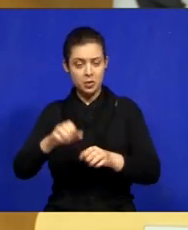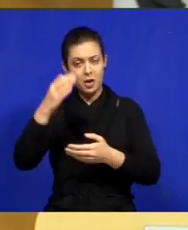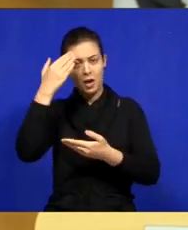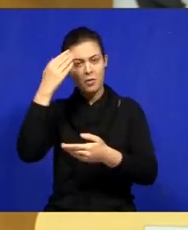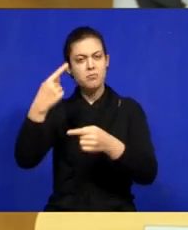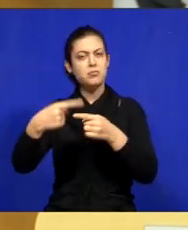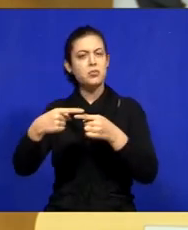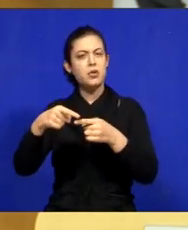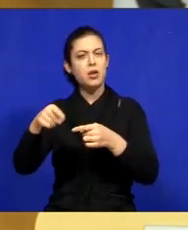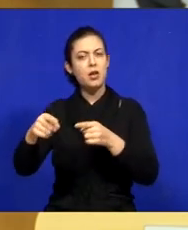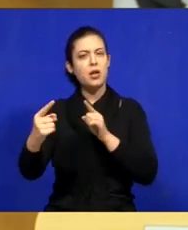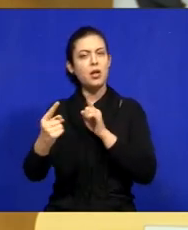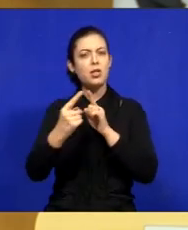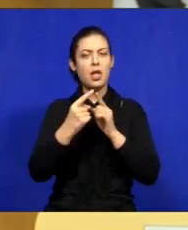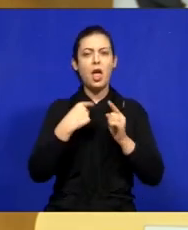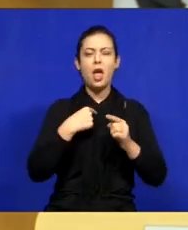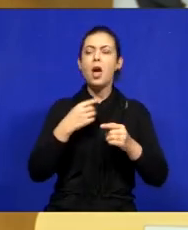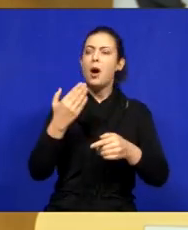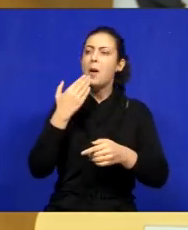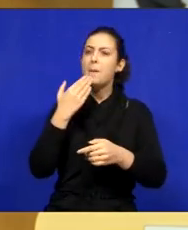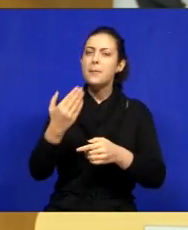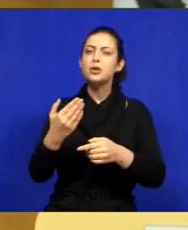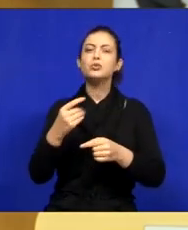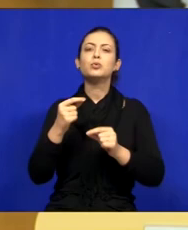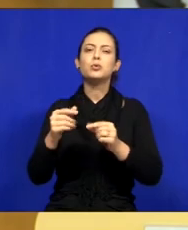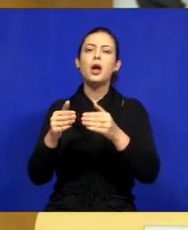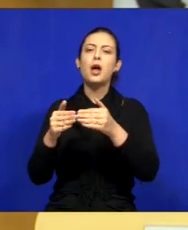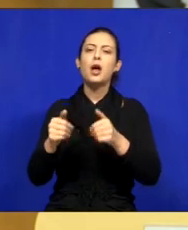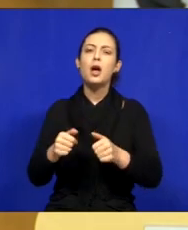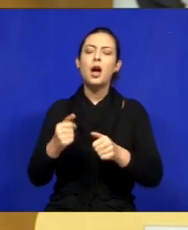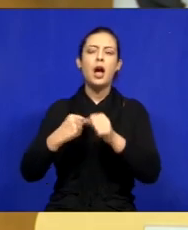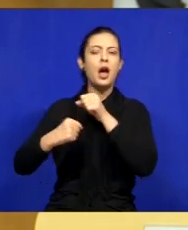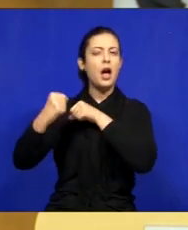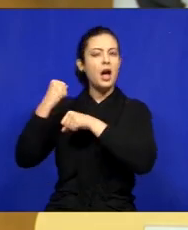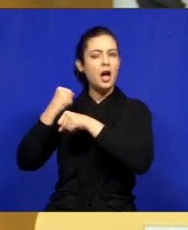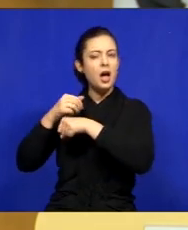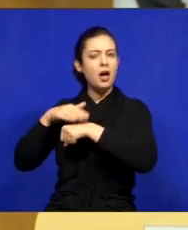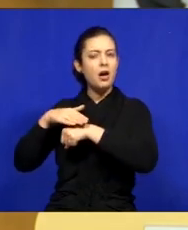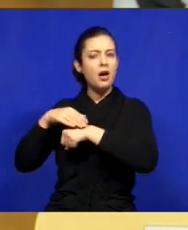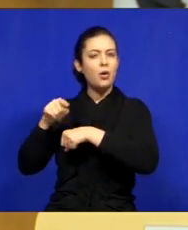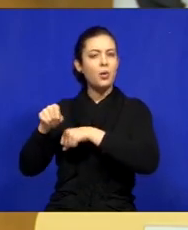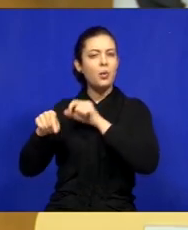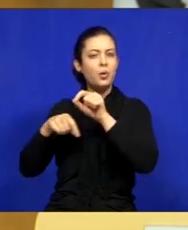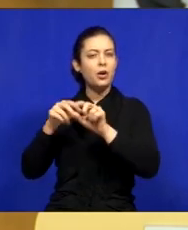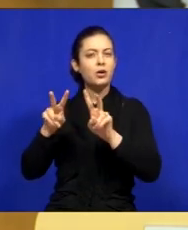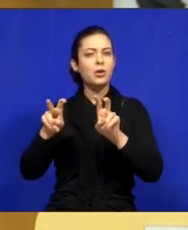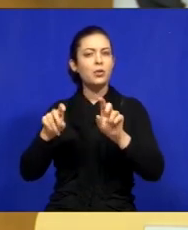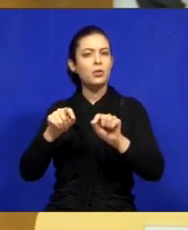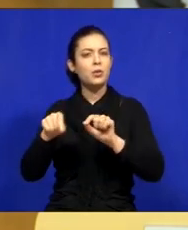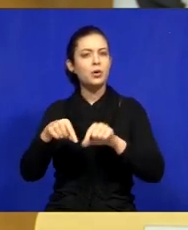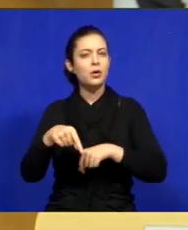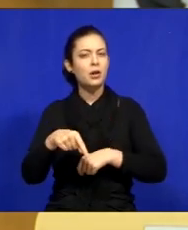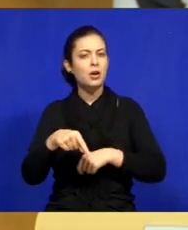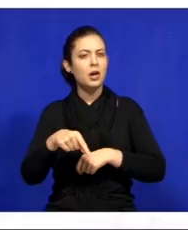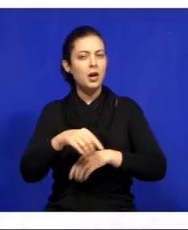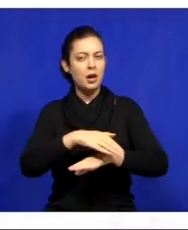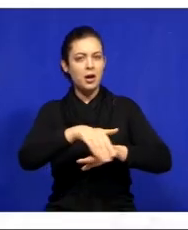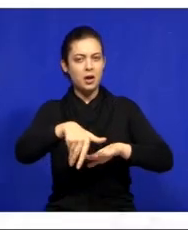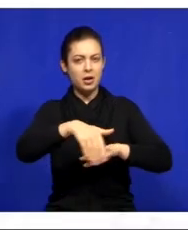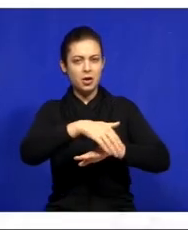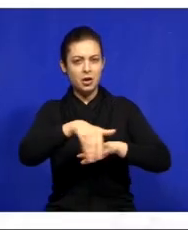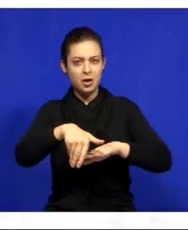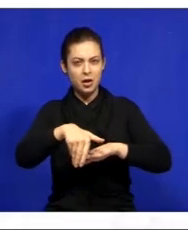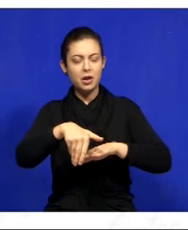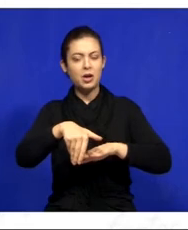que atendeu um de nossos pedidos que foi feito no ano passado com respeito à esquina ali.